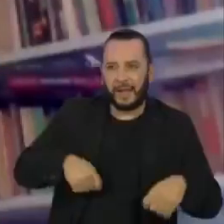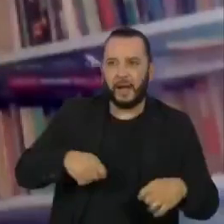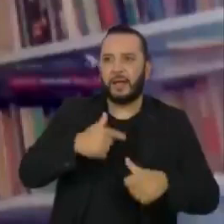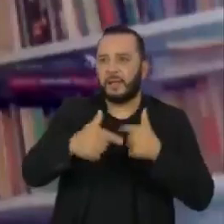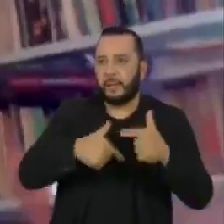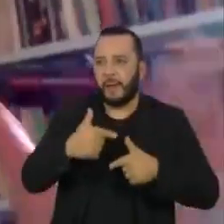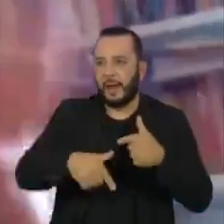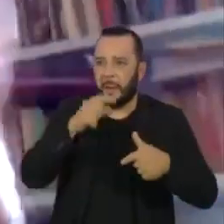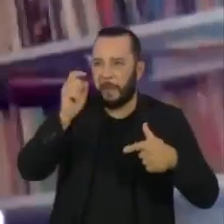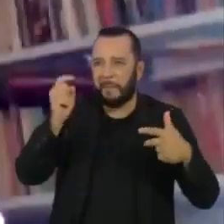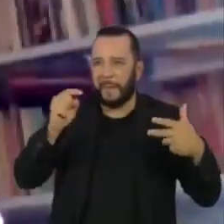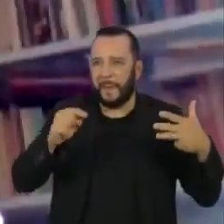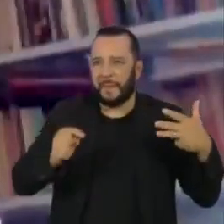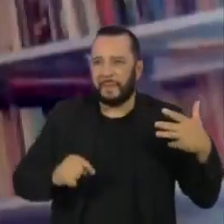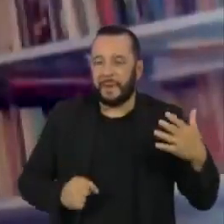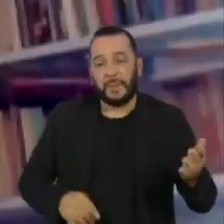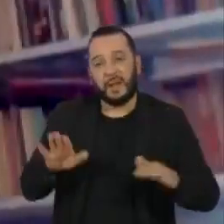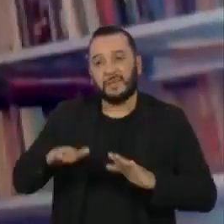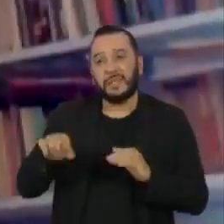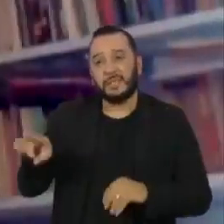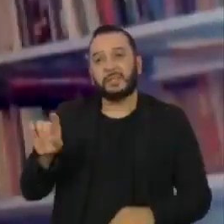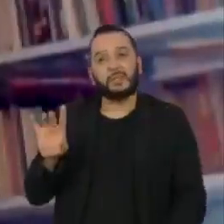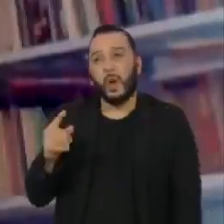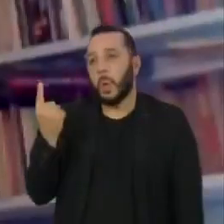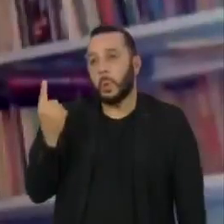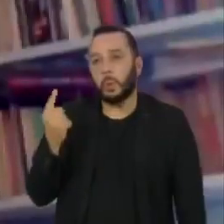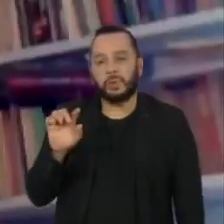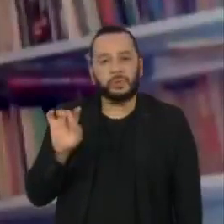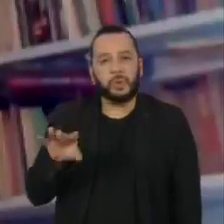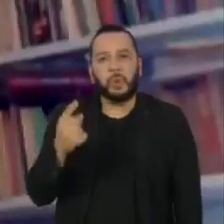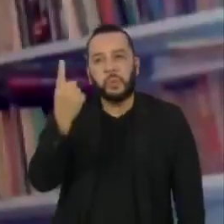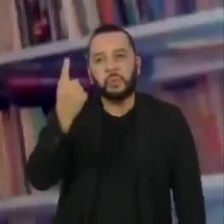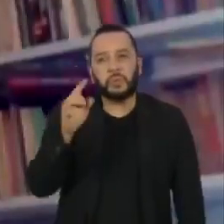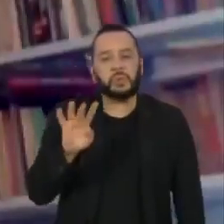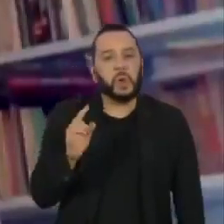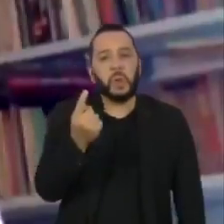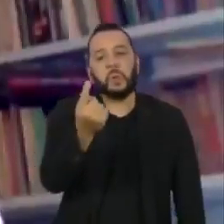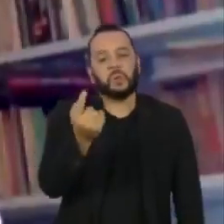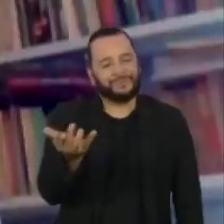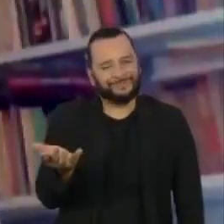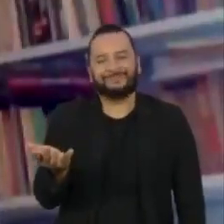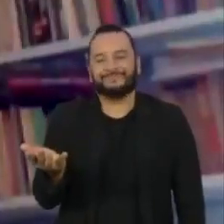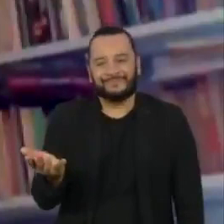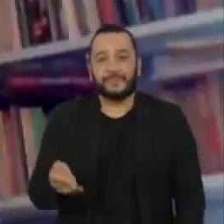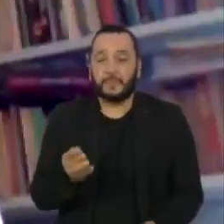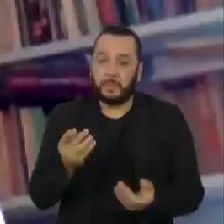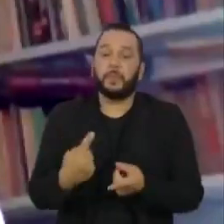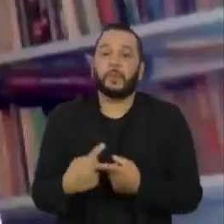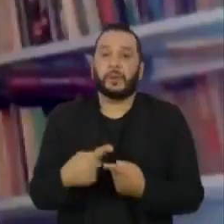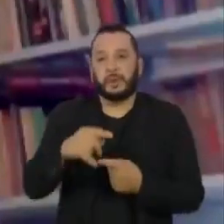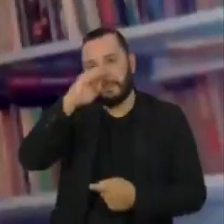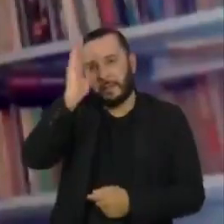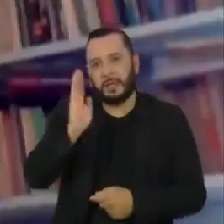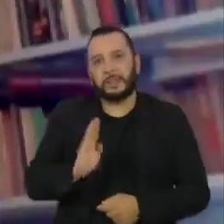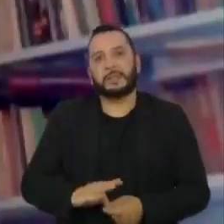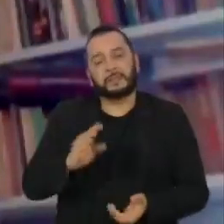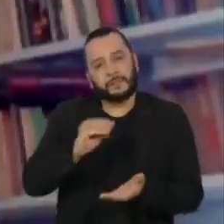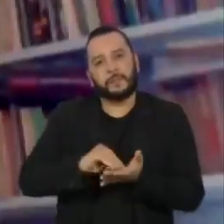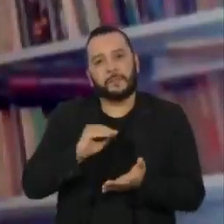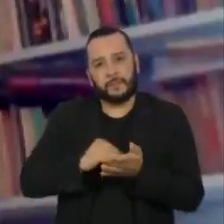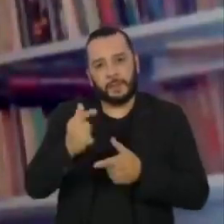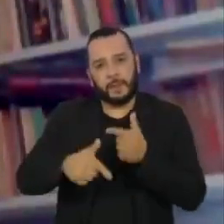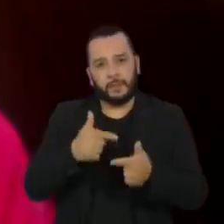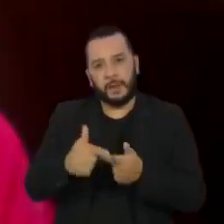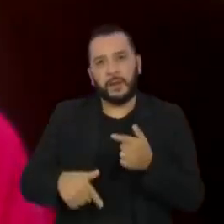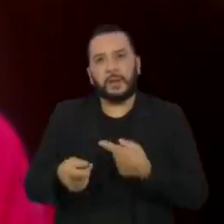possibilidades. Pelo contrário, né? A gente está num mundo, numa crise do trabalho, o Brasil passando por uma crise